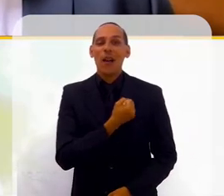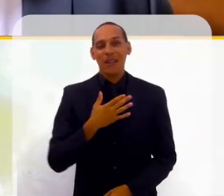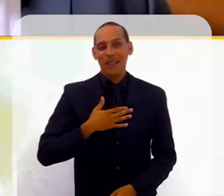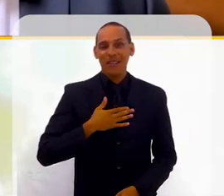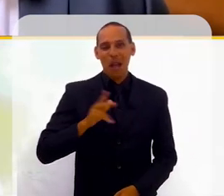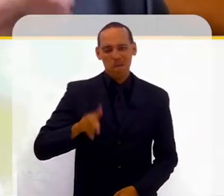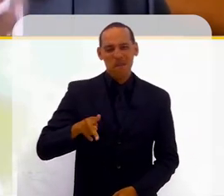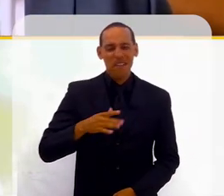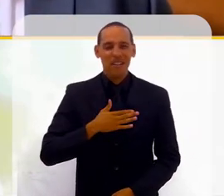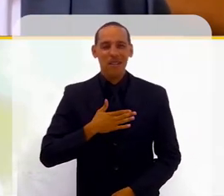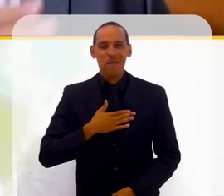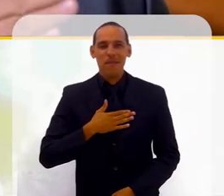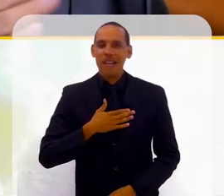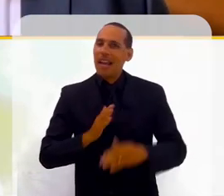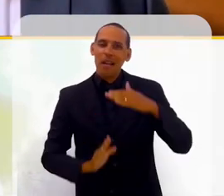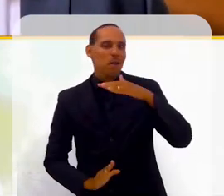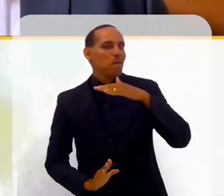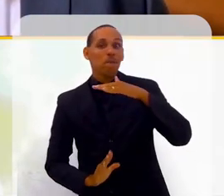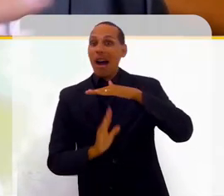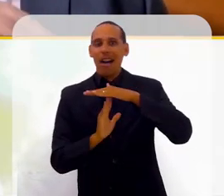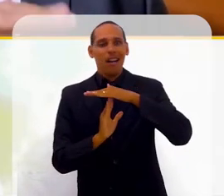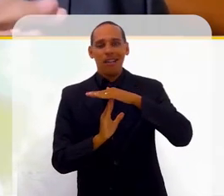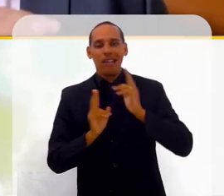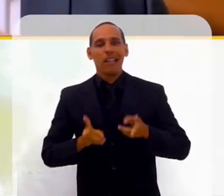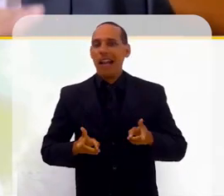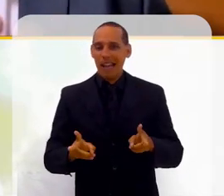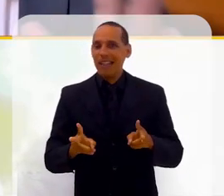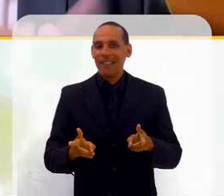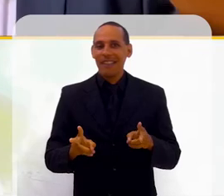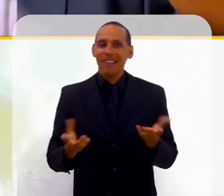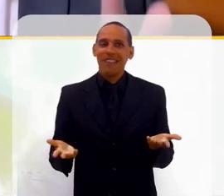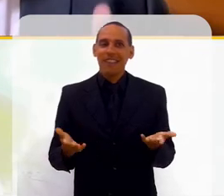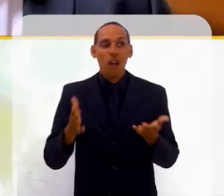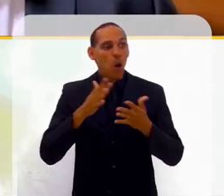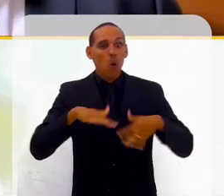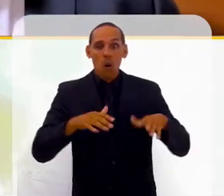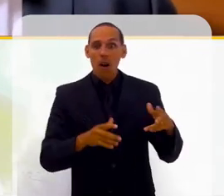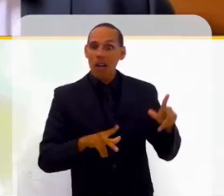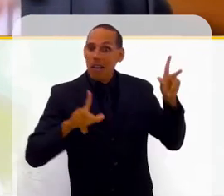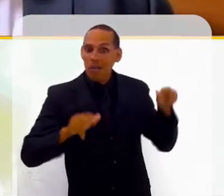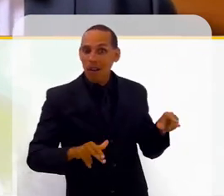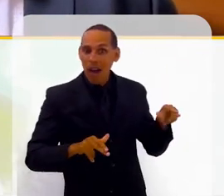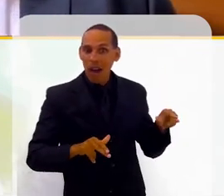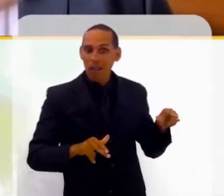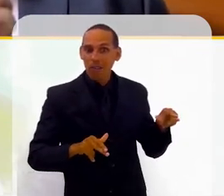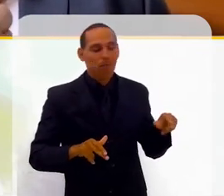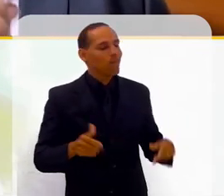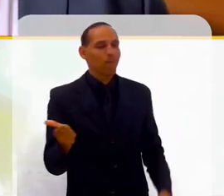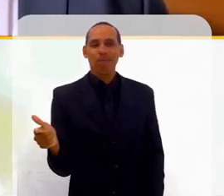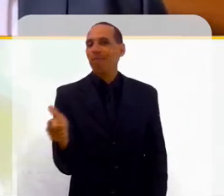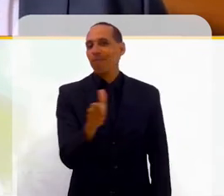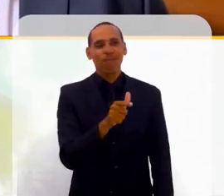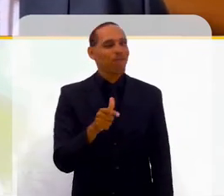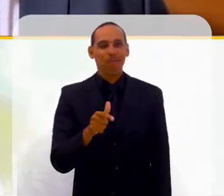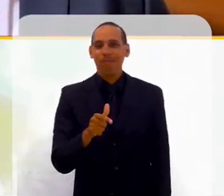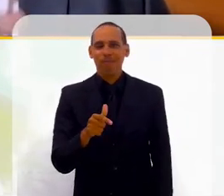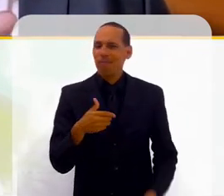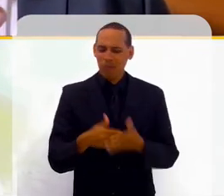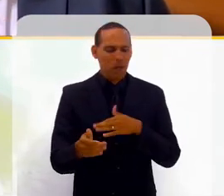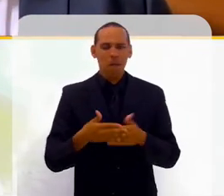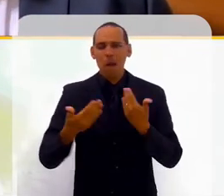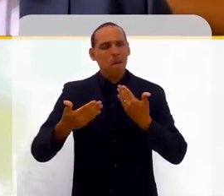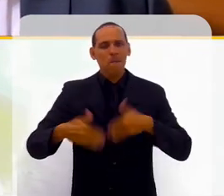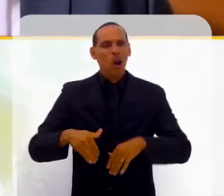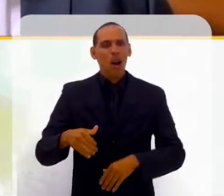matemática com ele era 10 o ano inteiro. E esse cara era conhecido na escola, ninguém tirava 10 com ele, né? E aí, e mesmo prova valendo